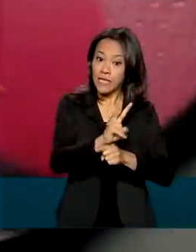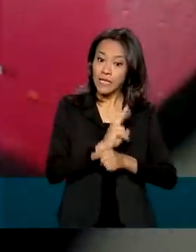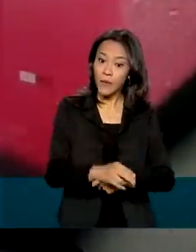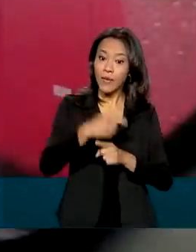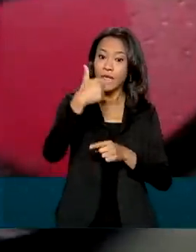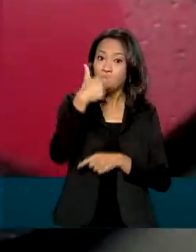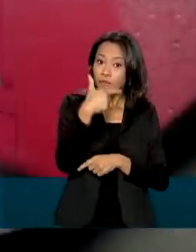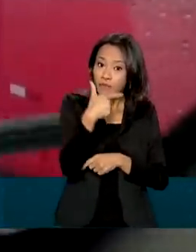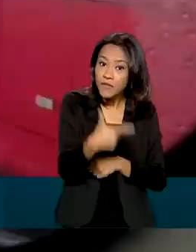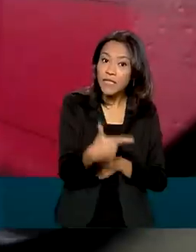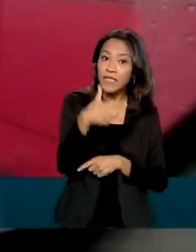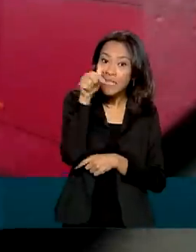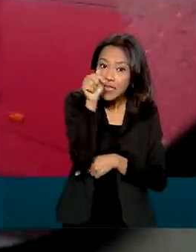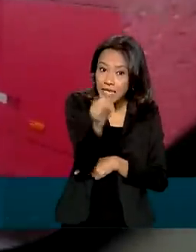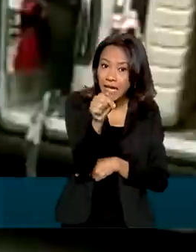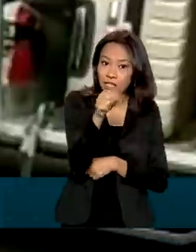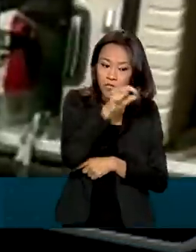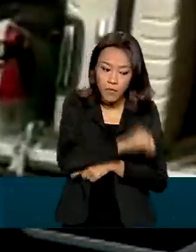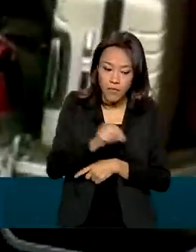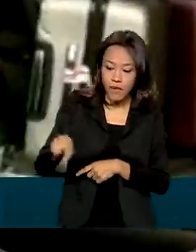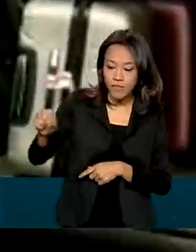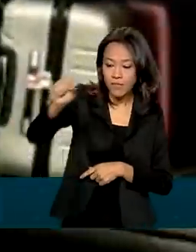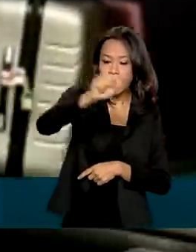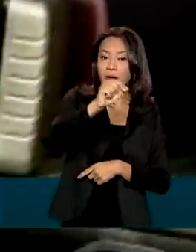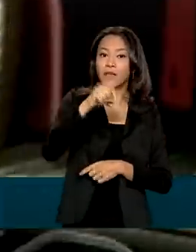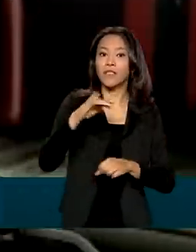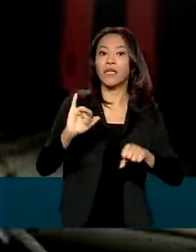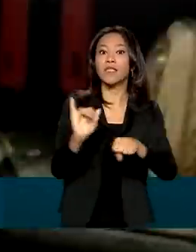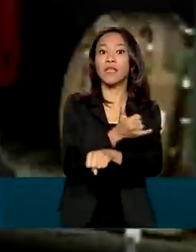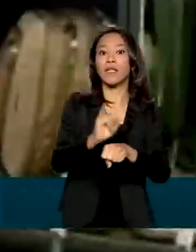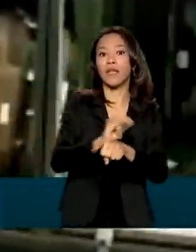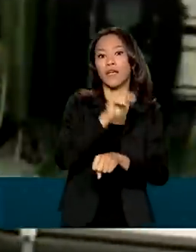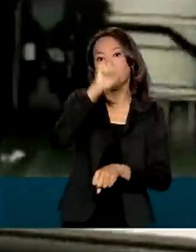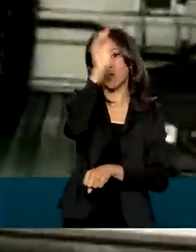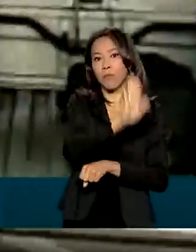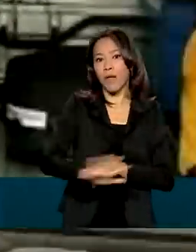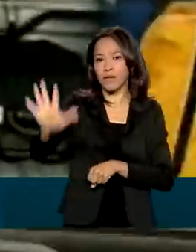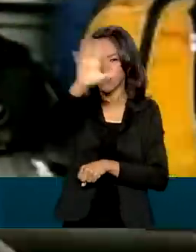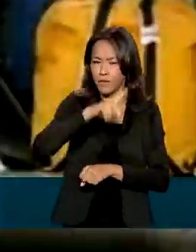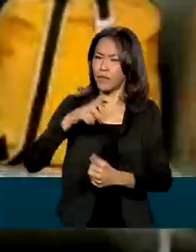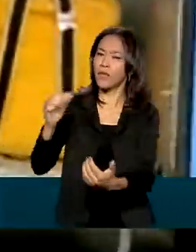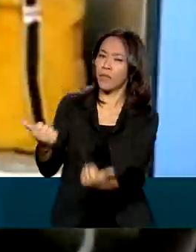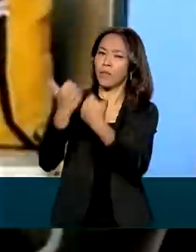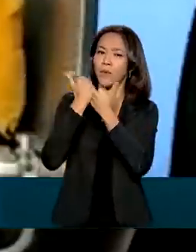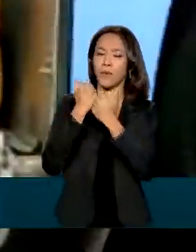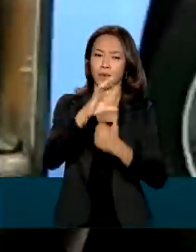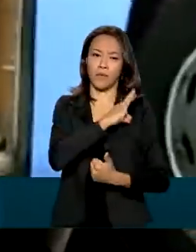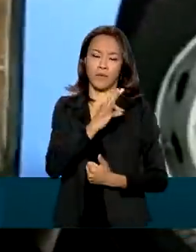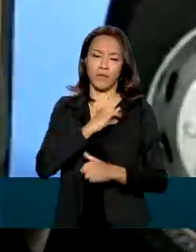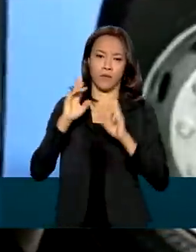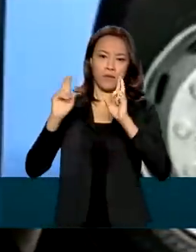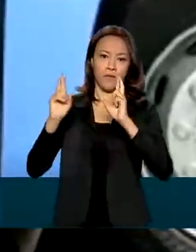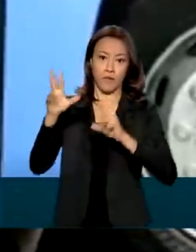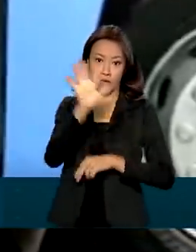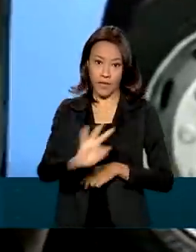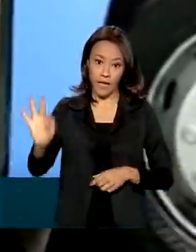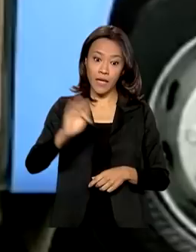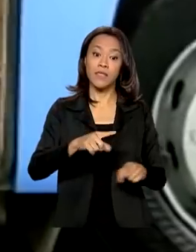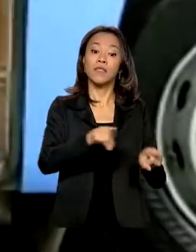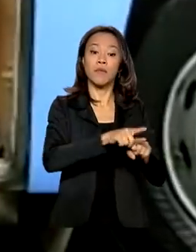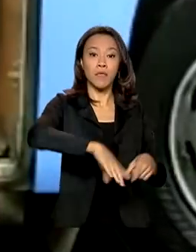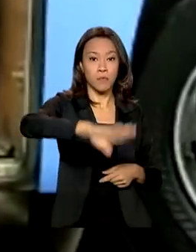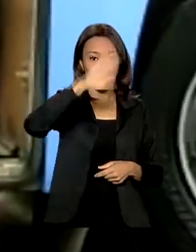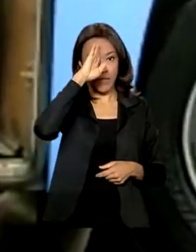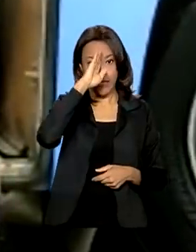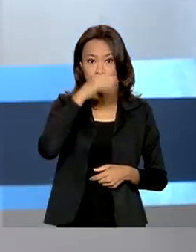pontos estratégicos pelo país e conta com o apoio da Polícia Rodoviária Federal e das Polícias Militares